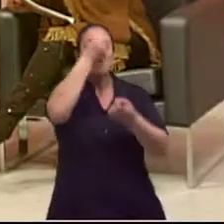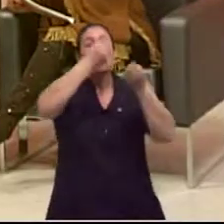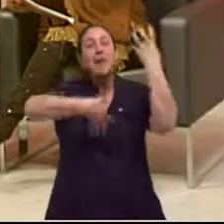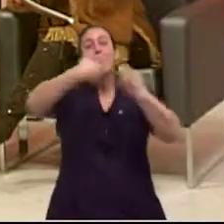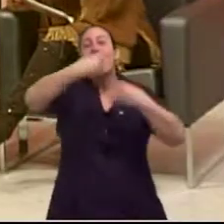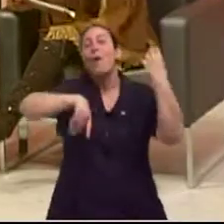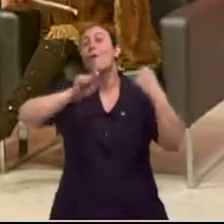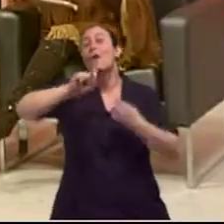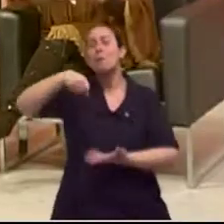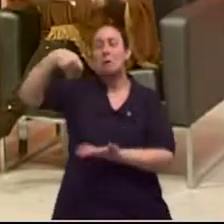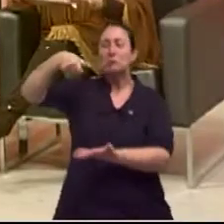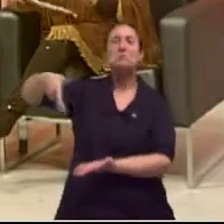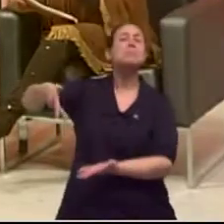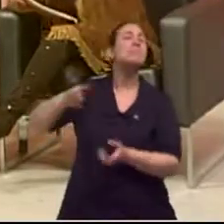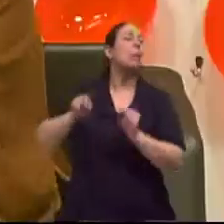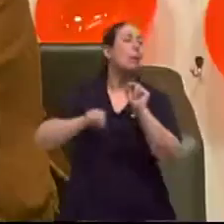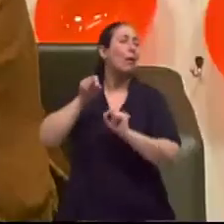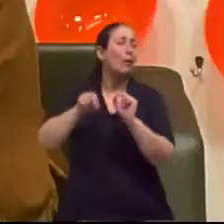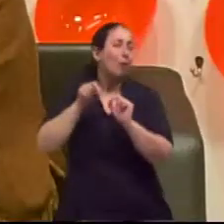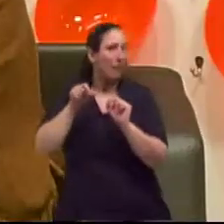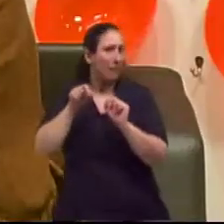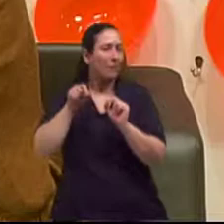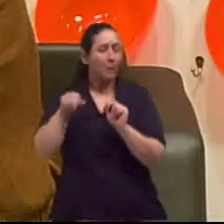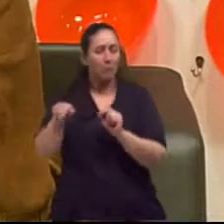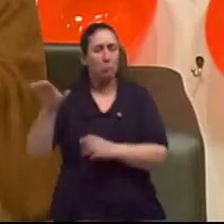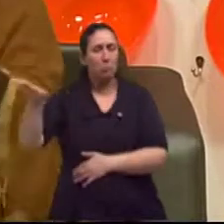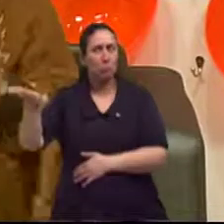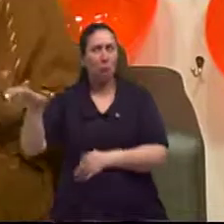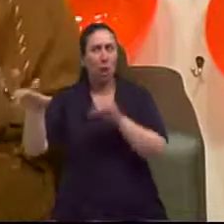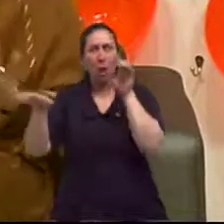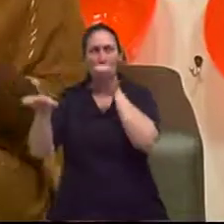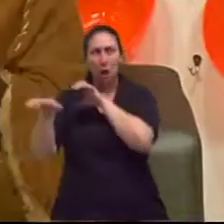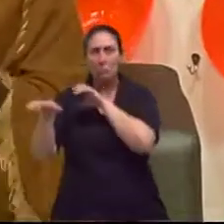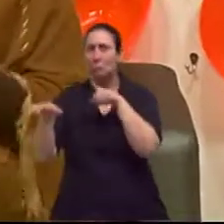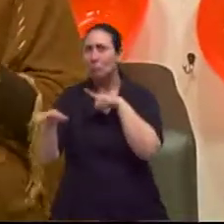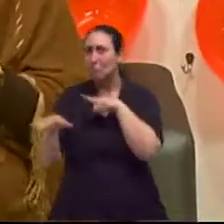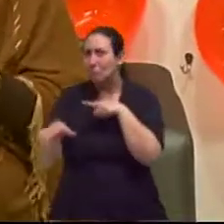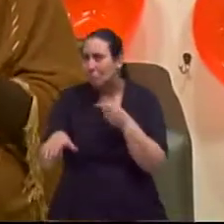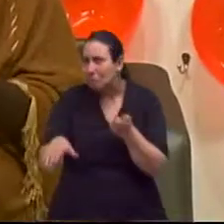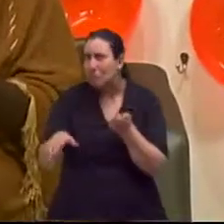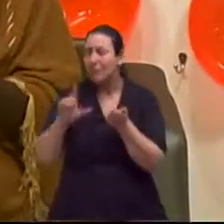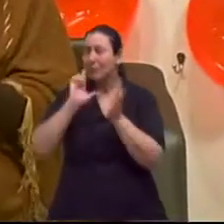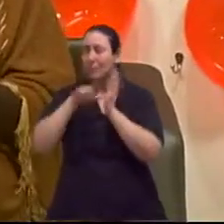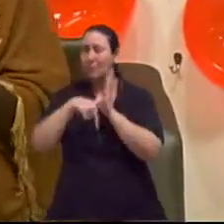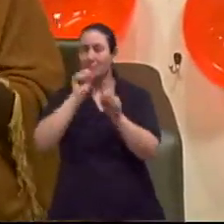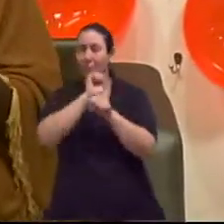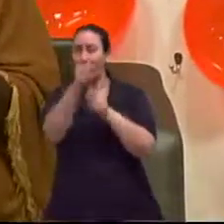explicar o que ela veio fazer no programa. Porque agora ela está quietinha, esperando ser chamada. Já voltamos.